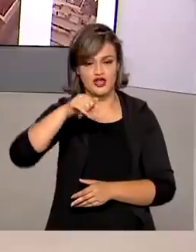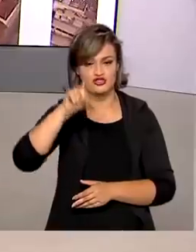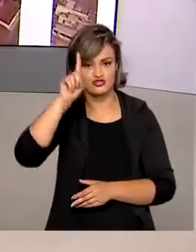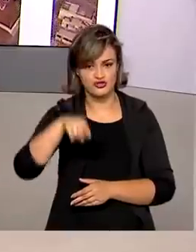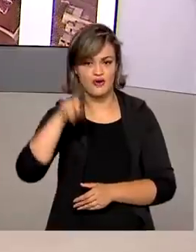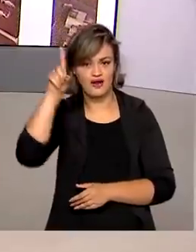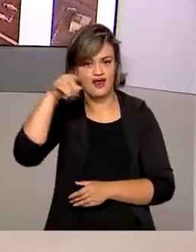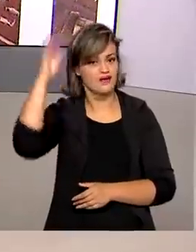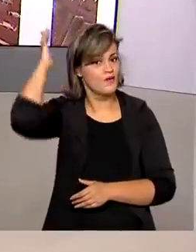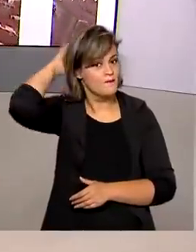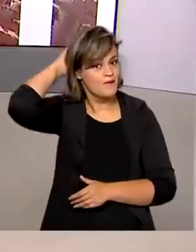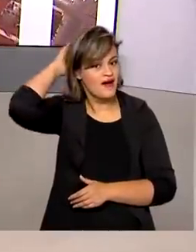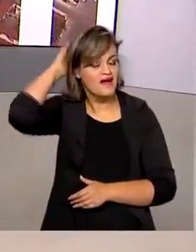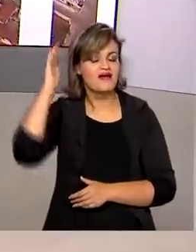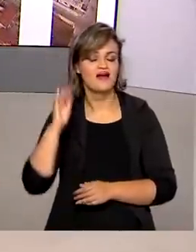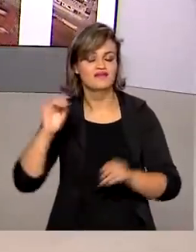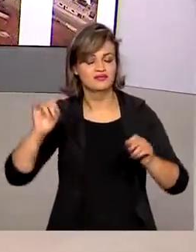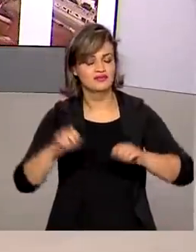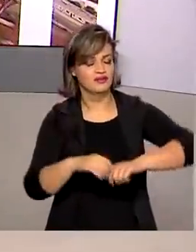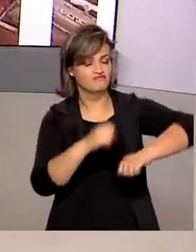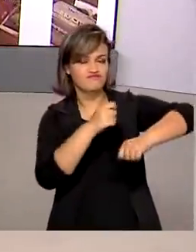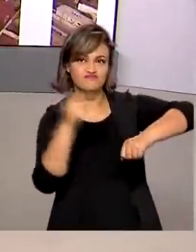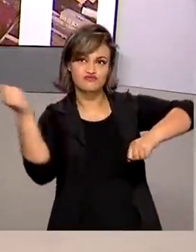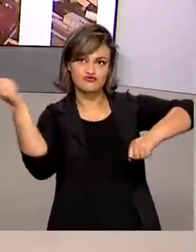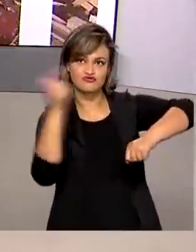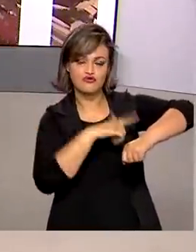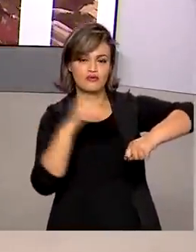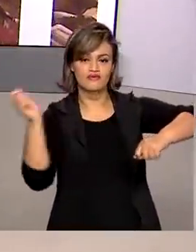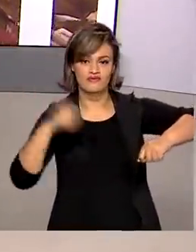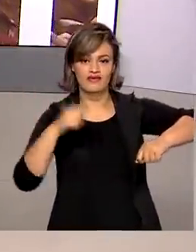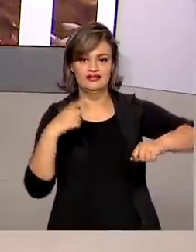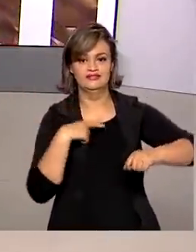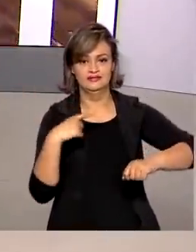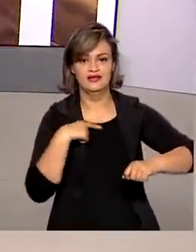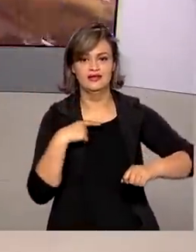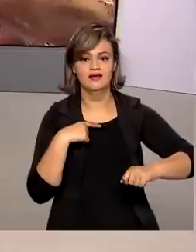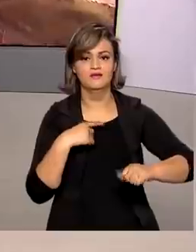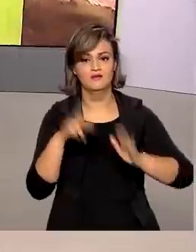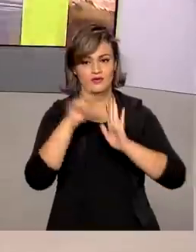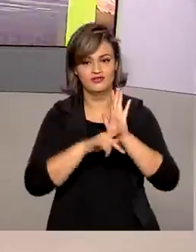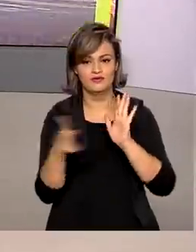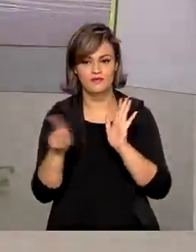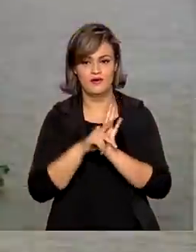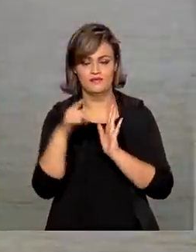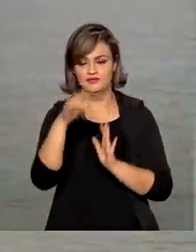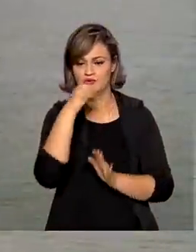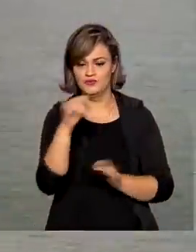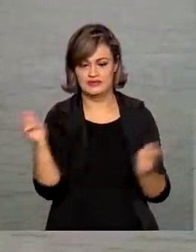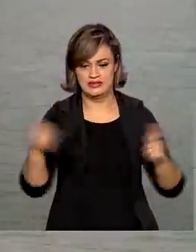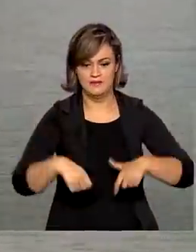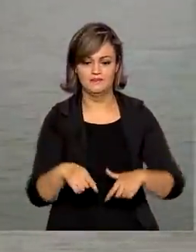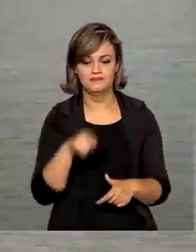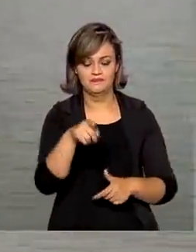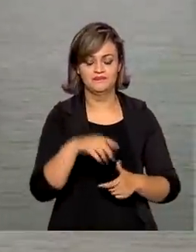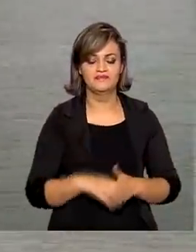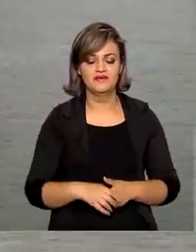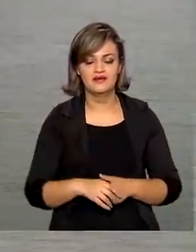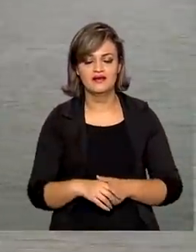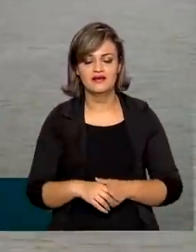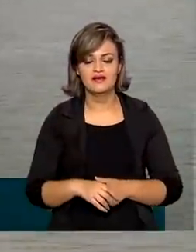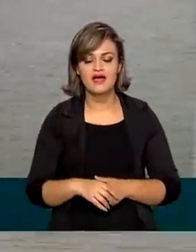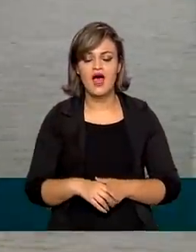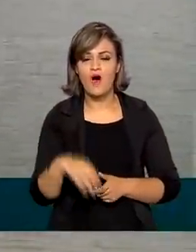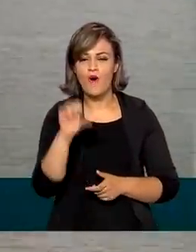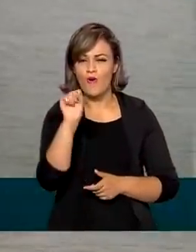ser beneficiados com painéis solares pelo programa Mais Luz para a Amazônia. Mais de 80